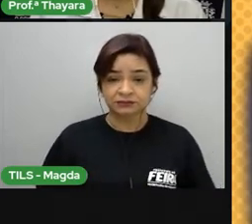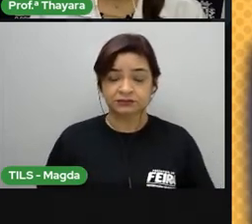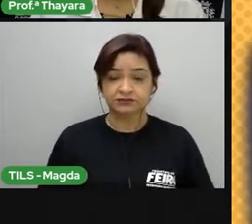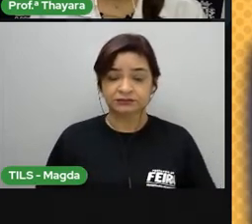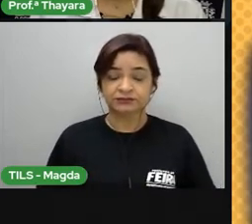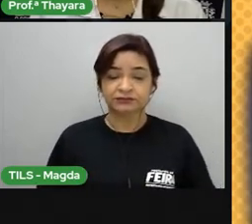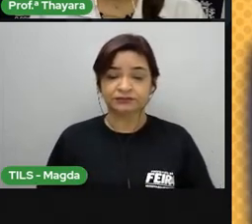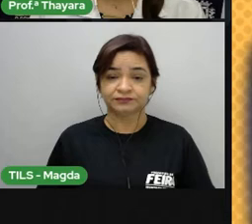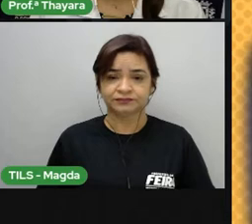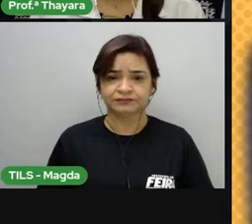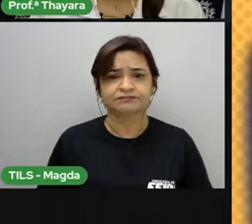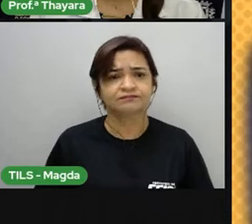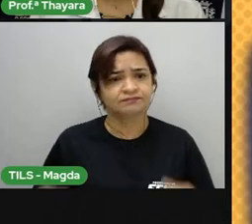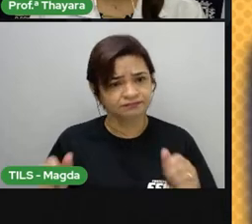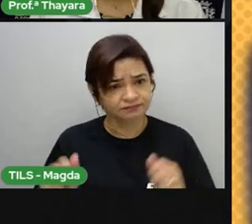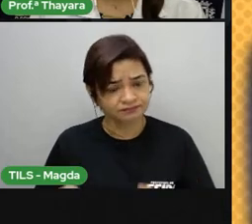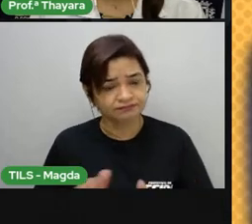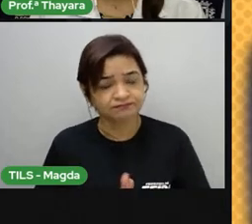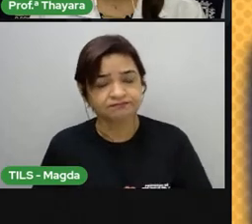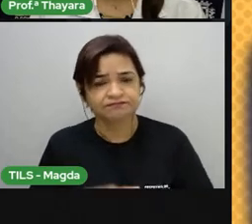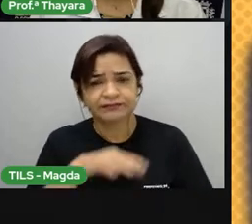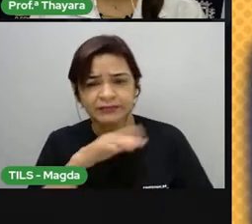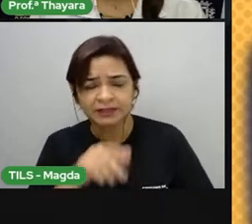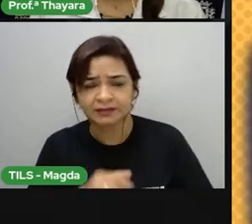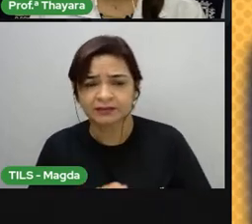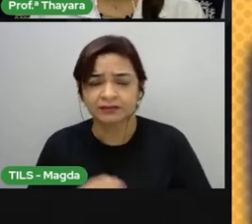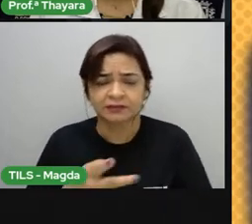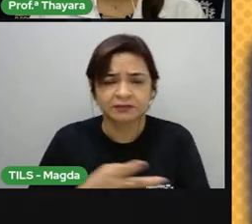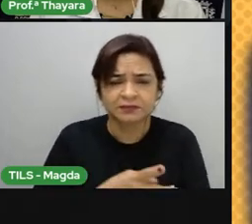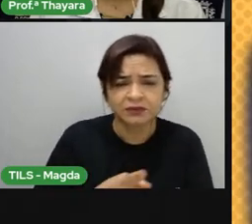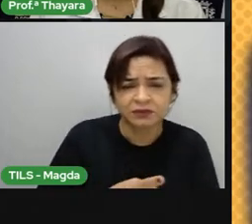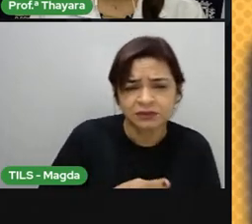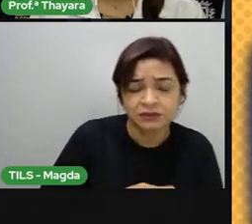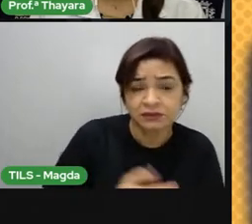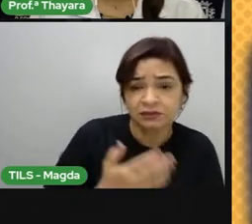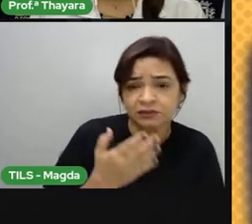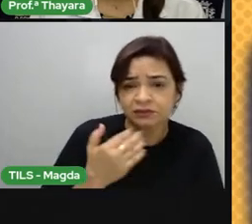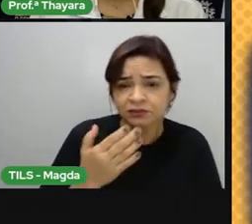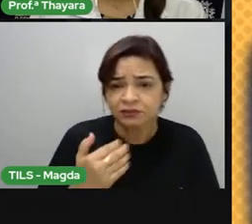É possível que animais entrem buscando abrigo e alimento.